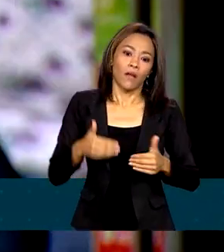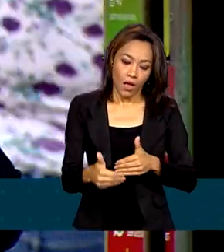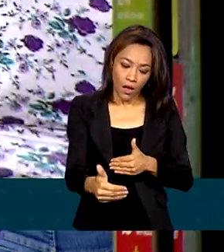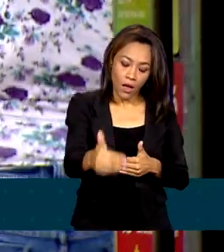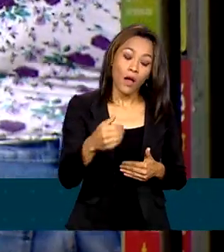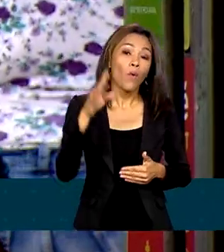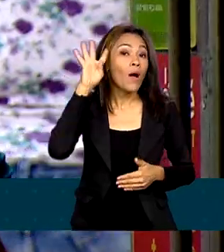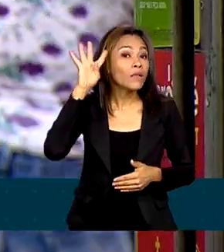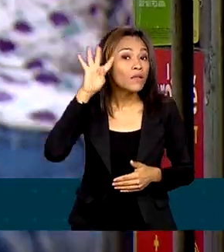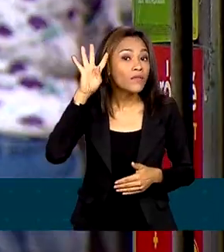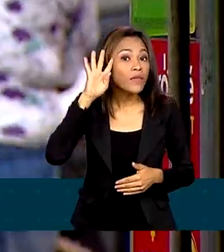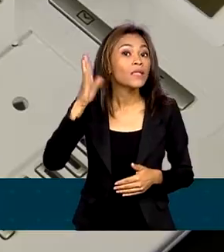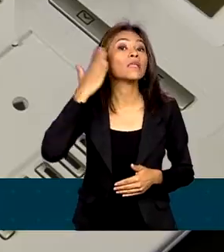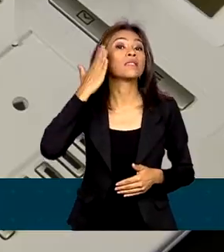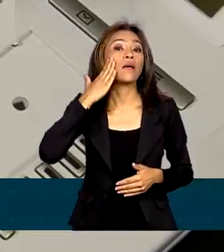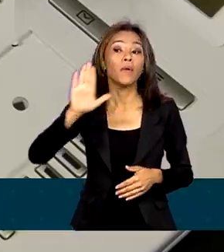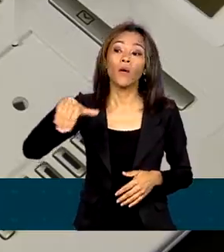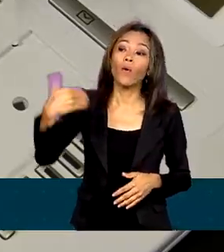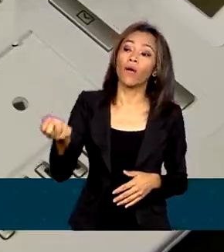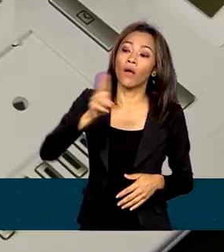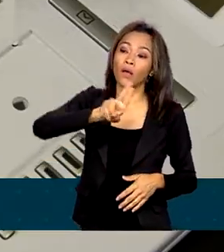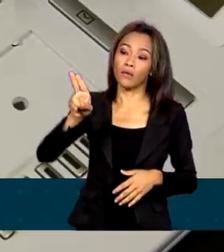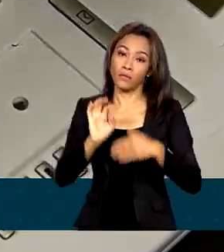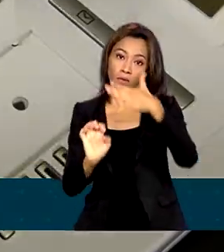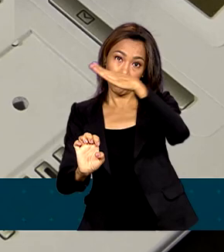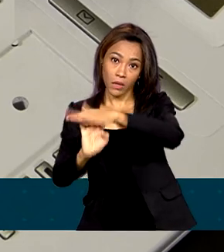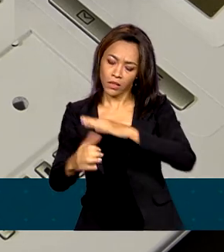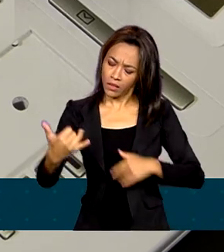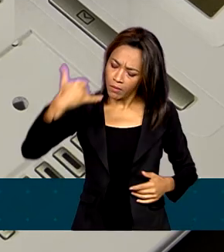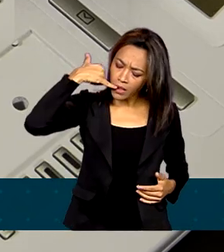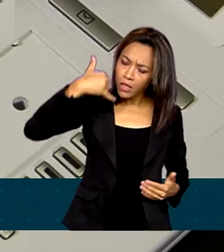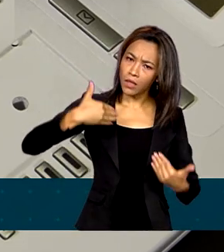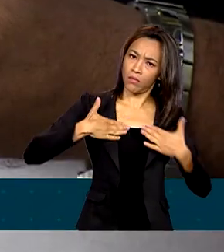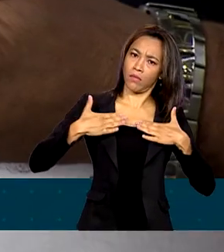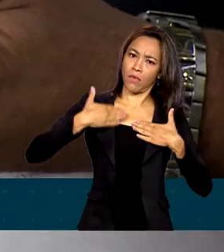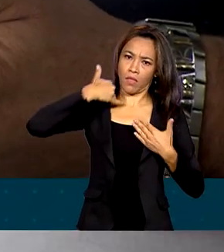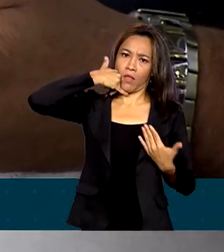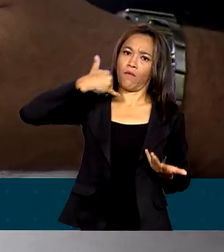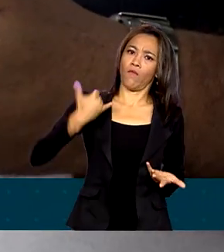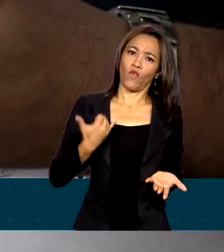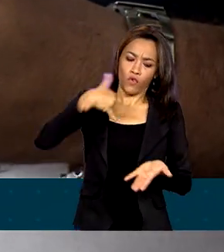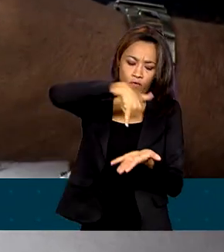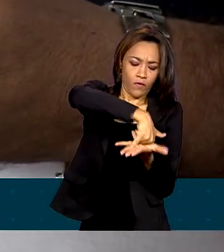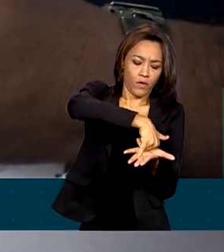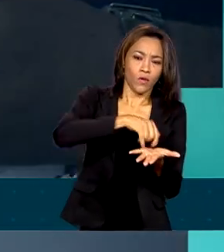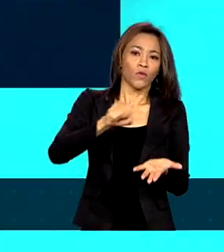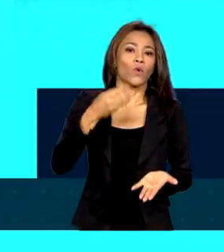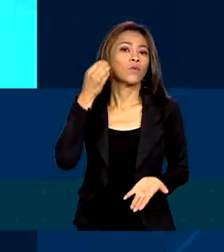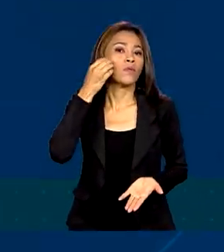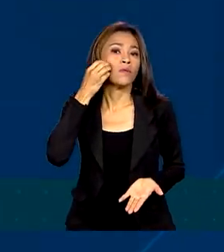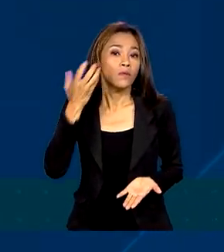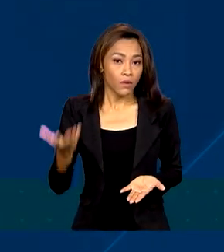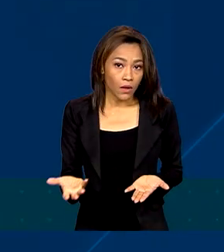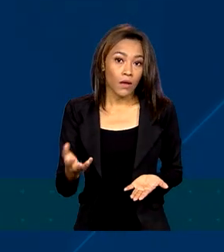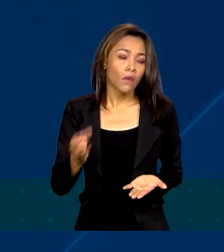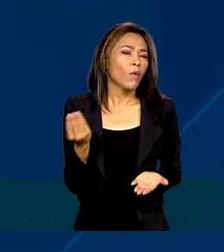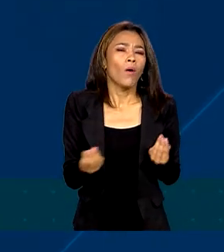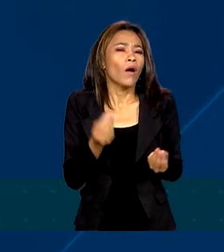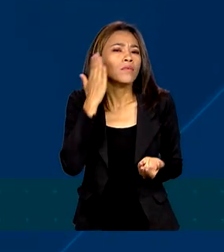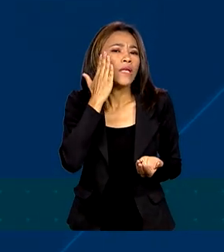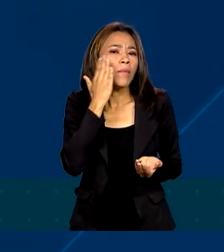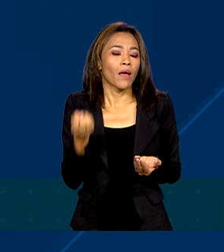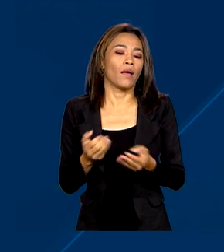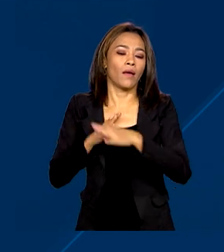possível consultar qual é a empresa que está ligando para o telefone fixo ou móvel. Para isso, basta